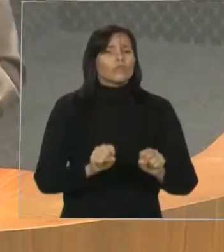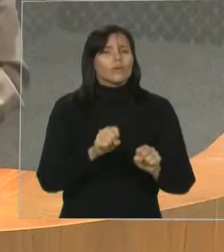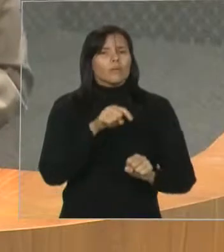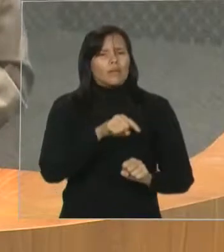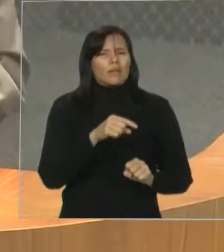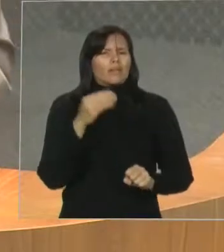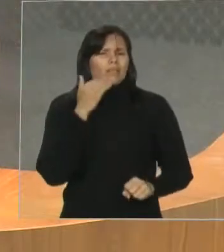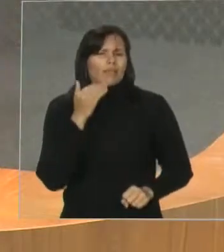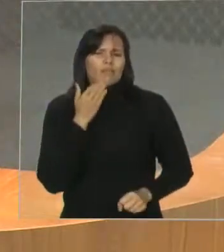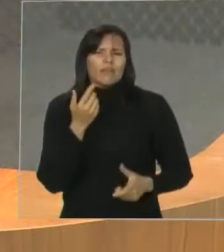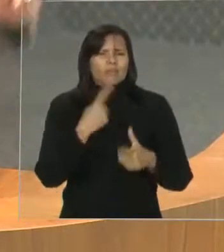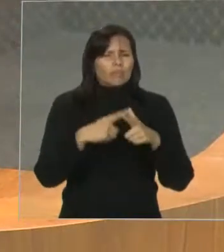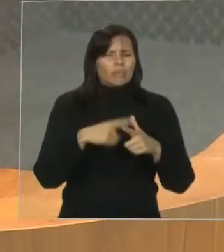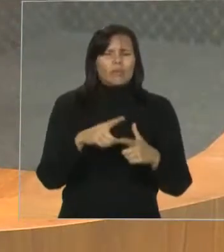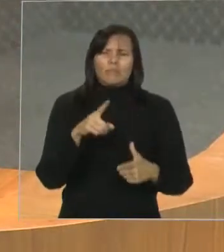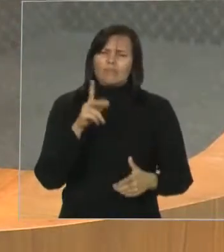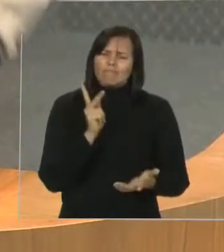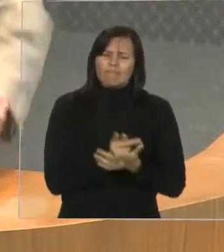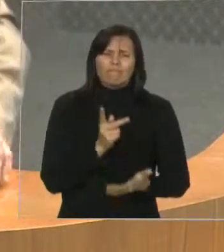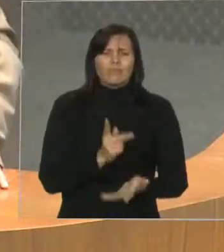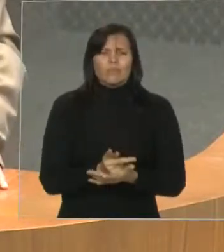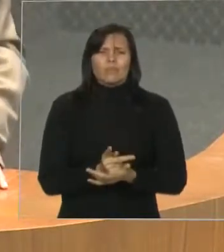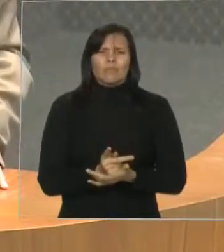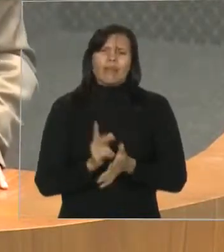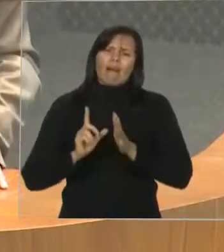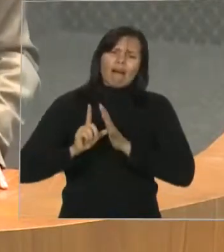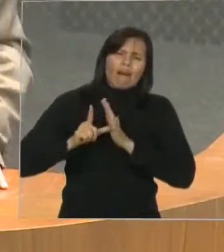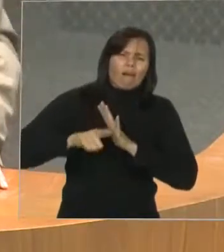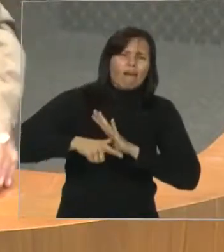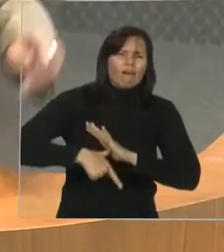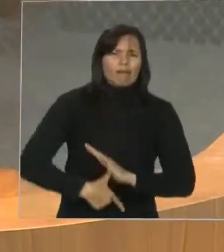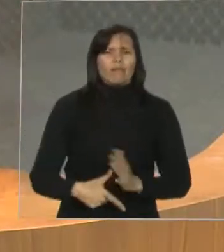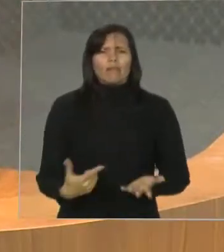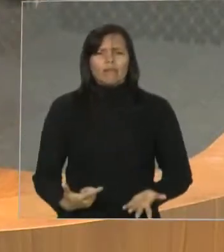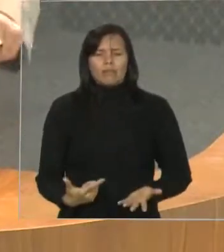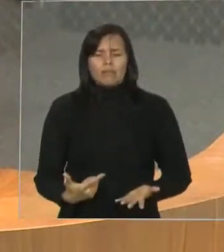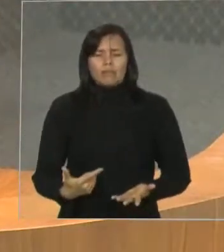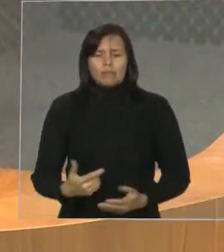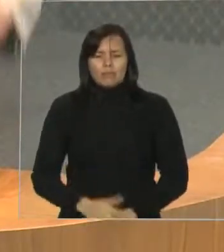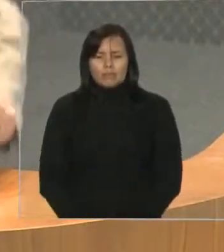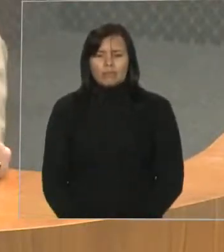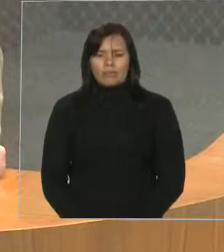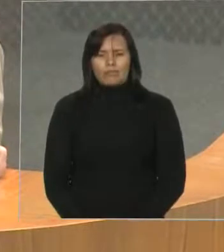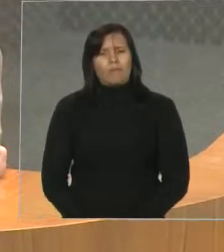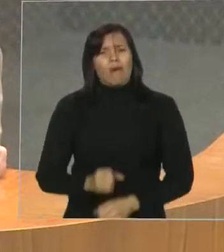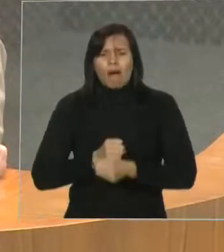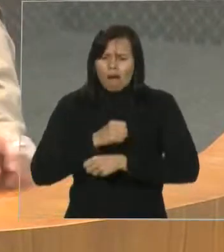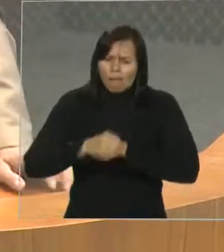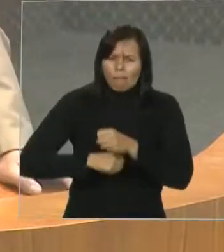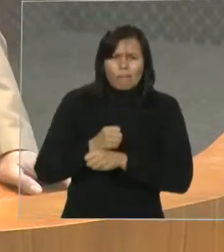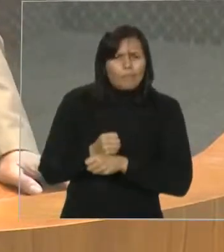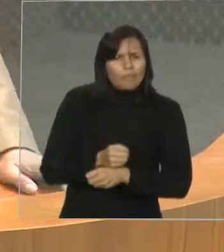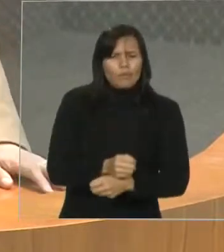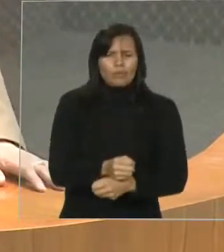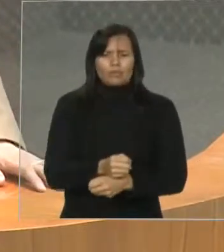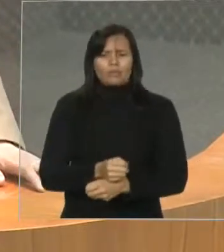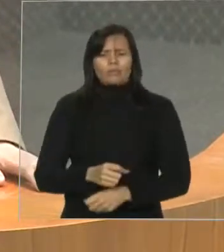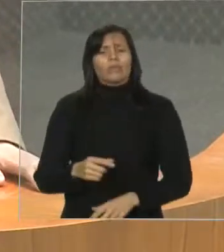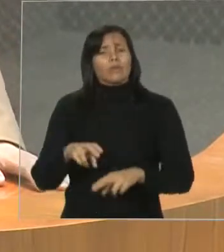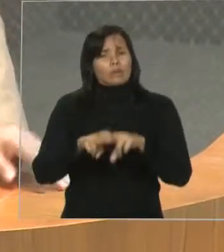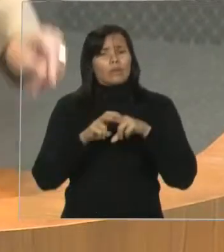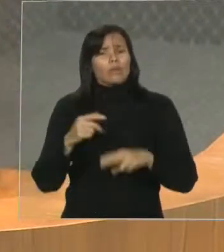disso, mais uma vez, aproveitando a Comissão de Direitos Humanos, que eu fui presidente, nós fizemos um trabalho junto às operadoras. Eu vou solicitar